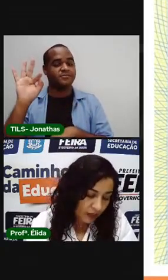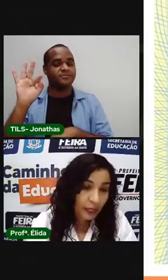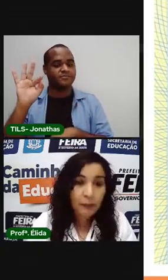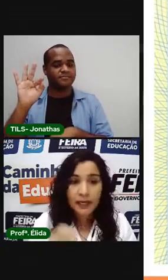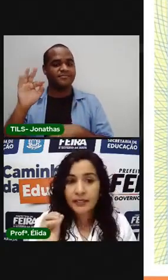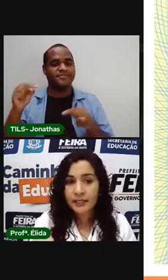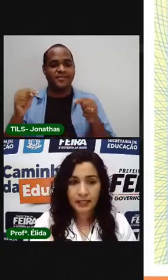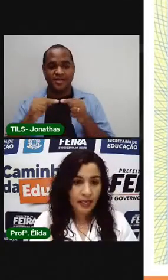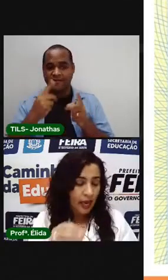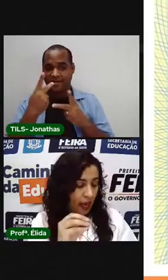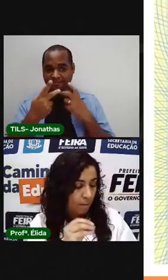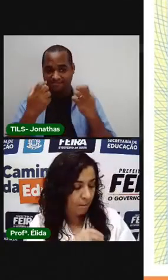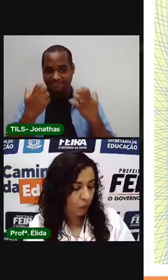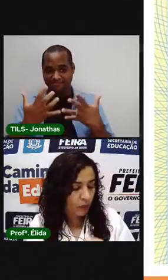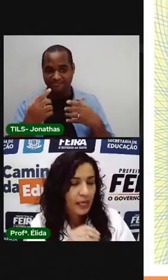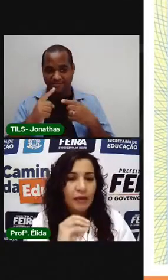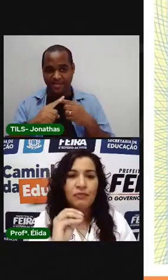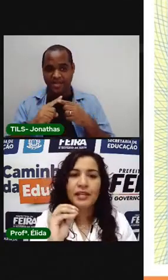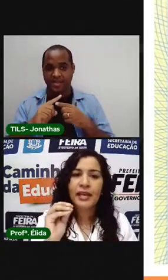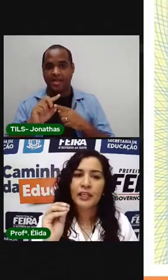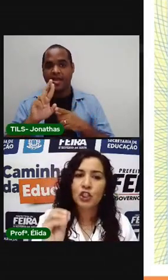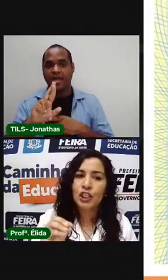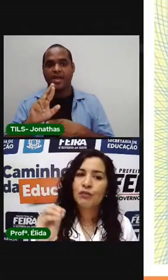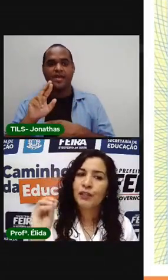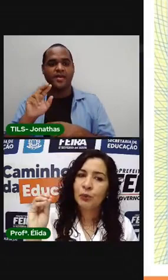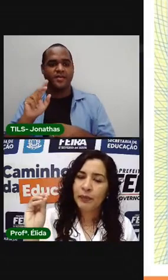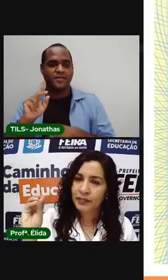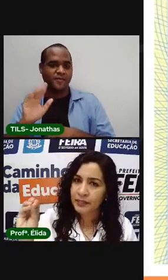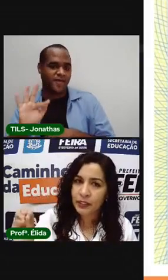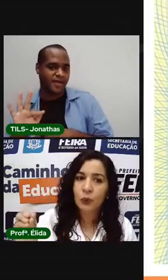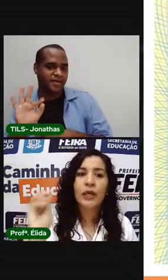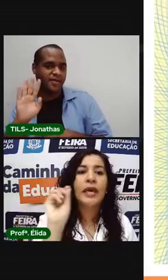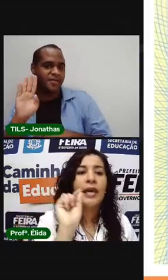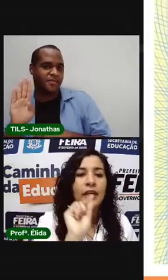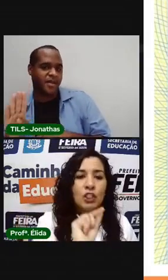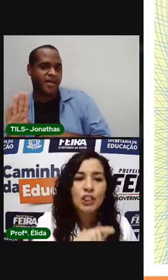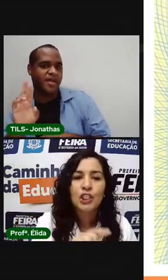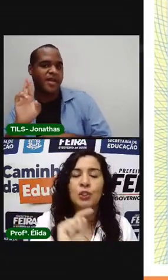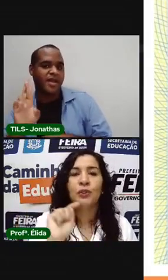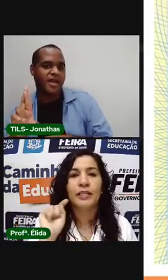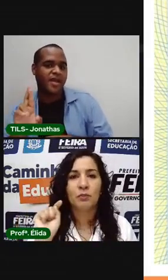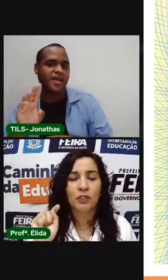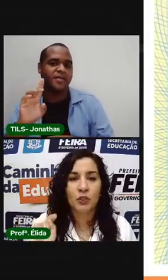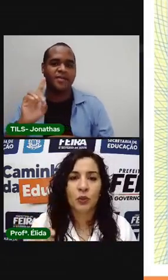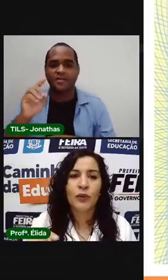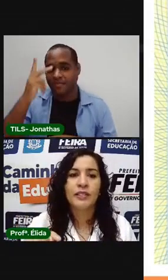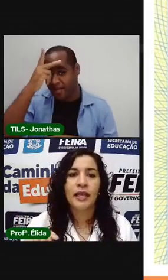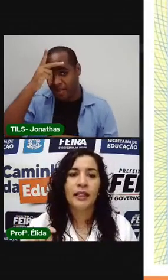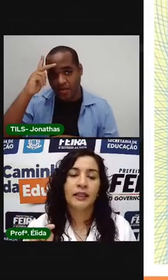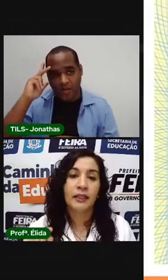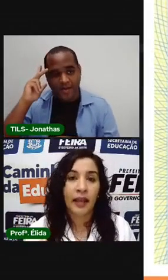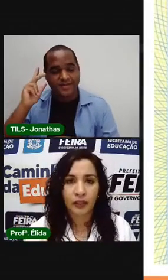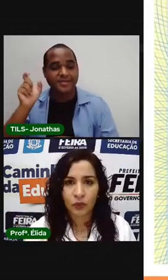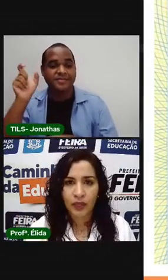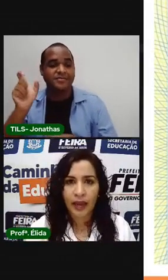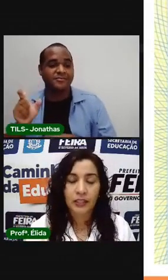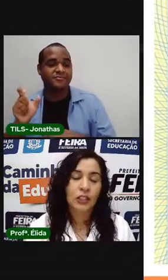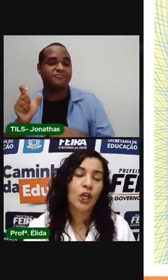Que fala bem assim. República Federativa do Brasil. Registro das Pessoas